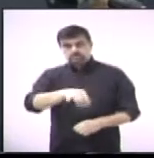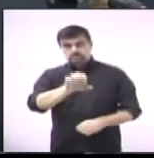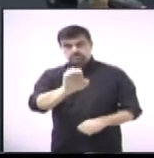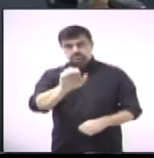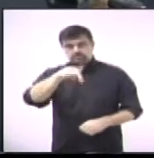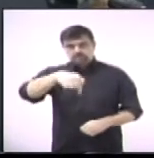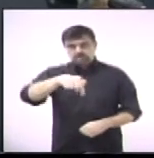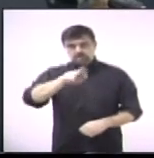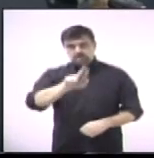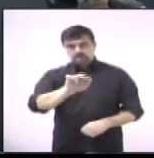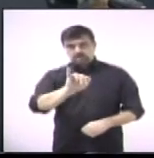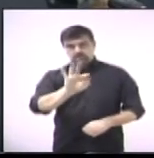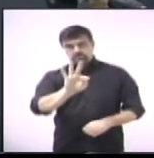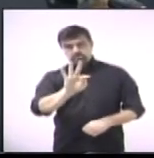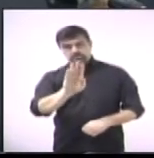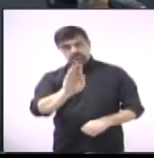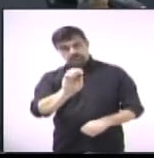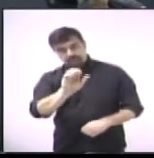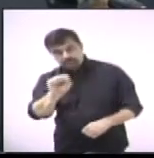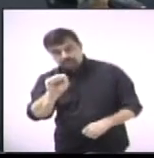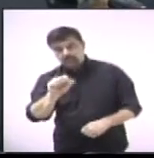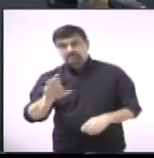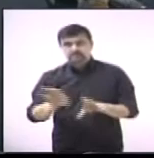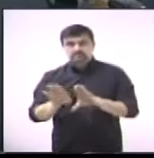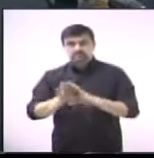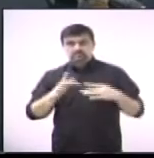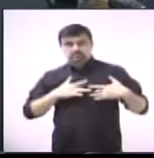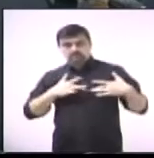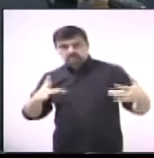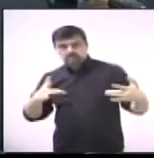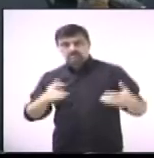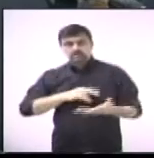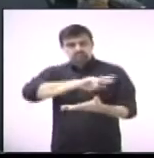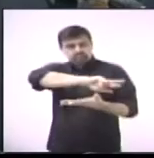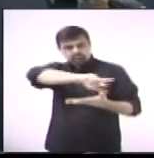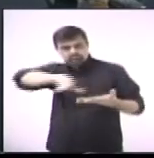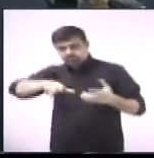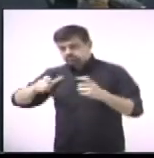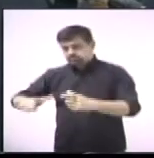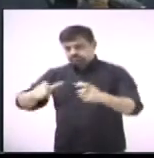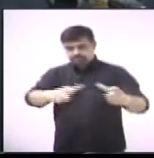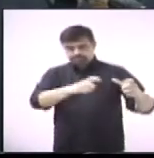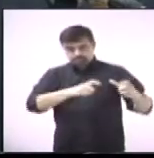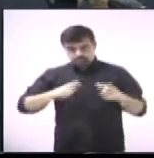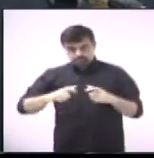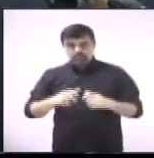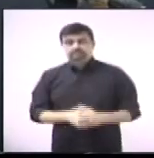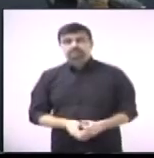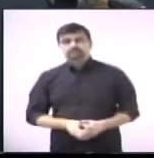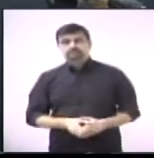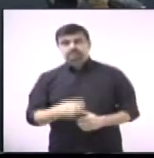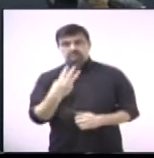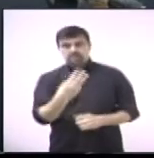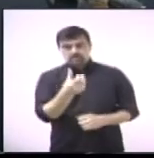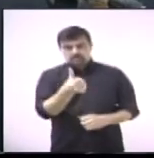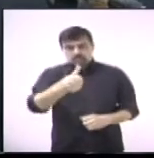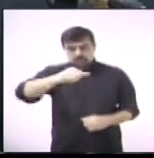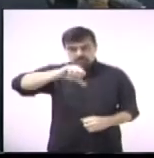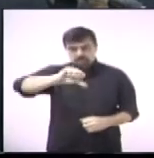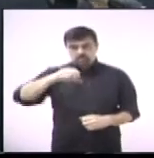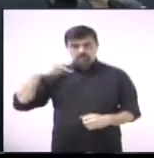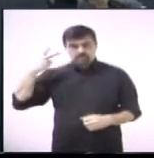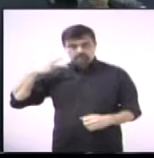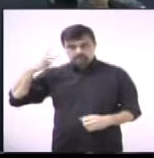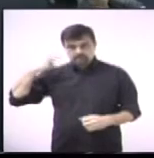2 Jardim Ouro Negro Solidariedade Vila Nunes Jardim Planalto. 369 do